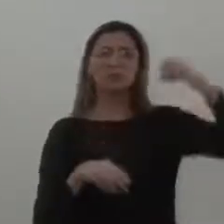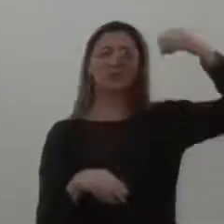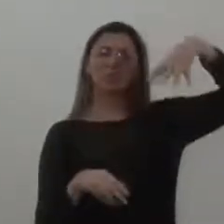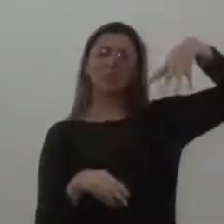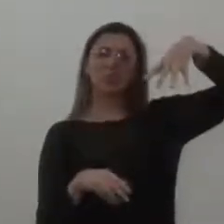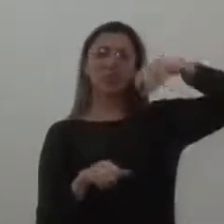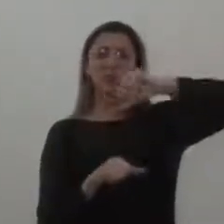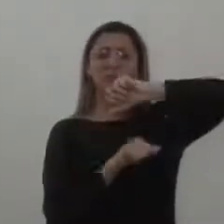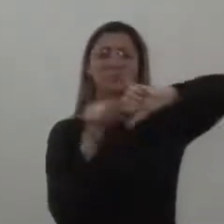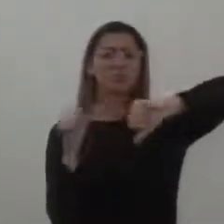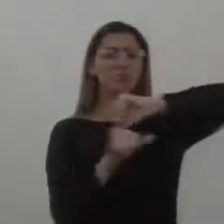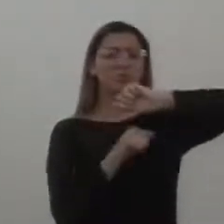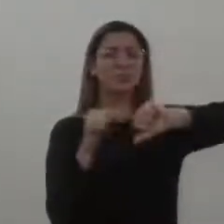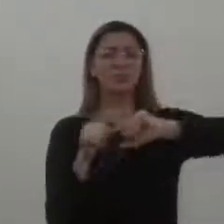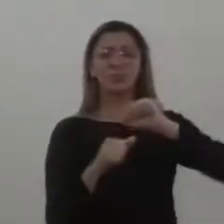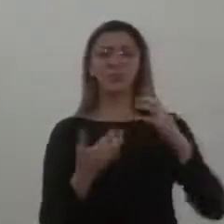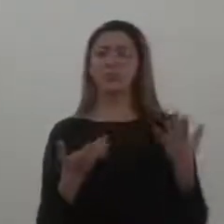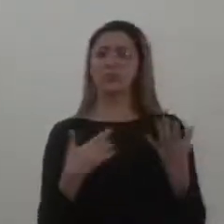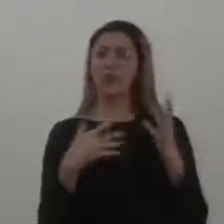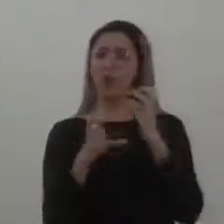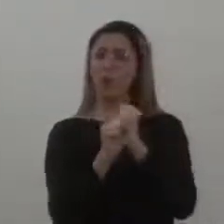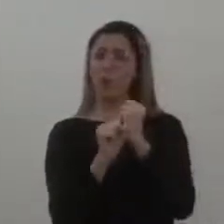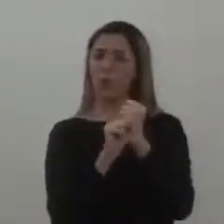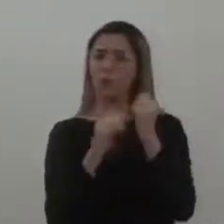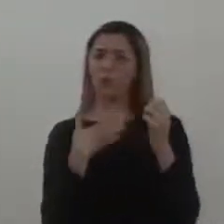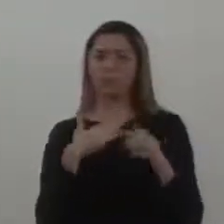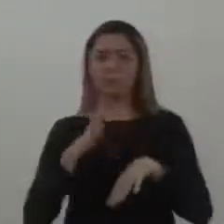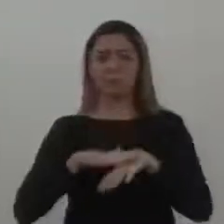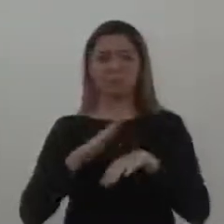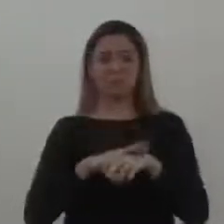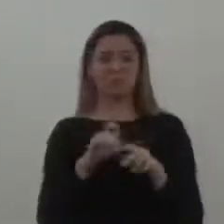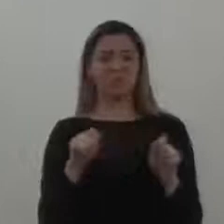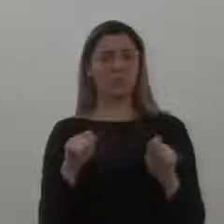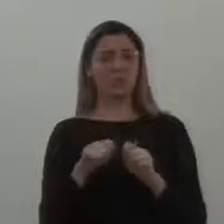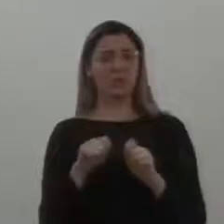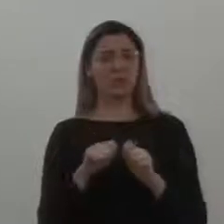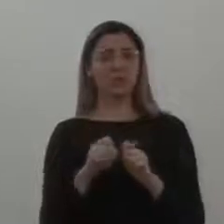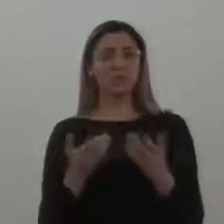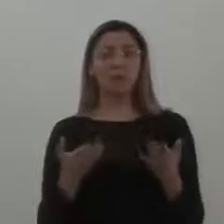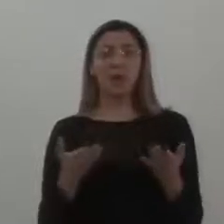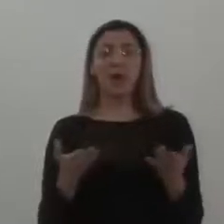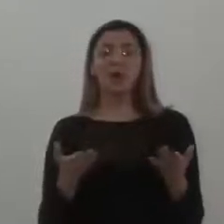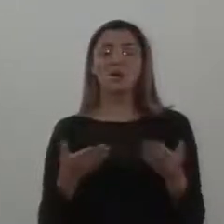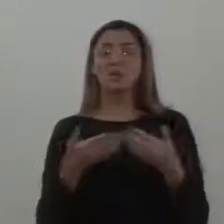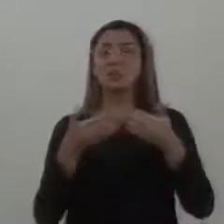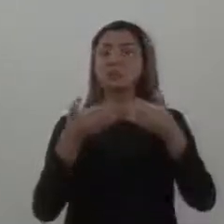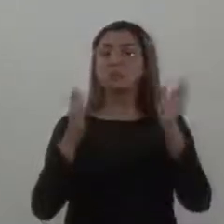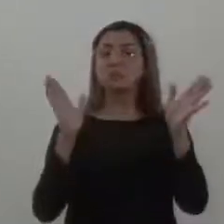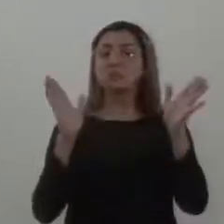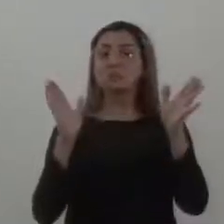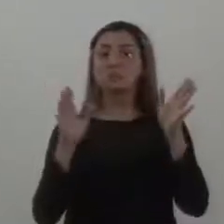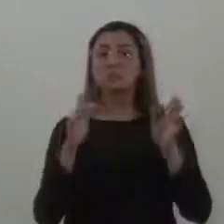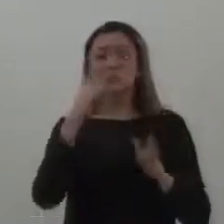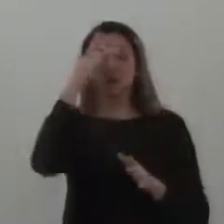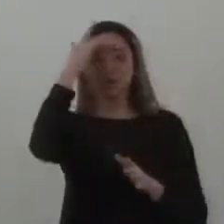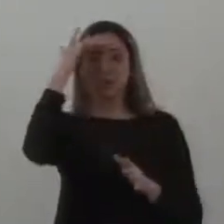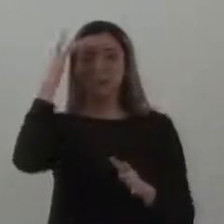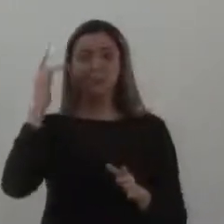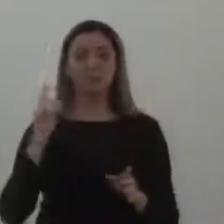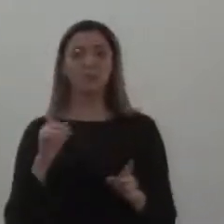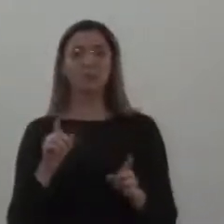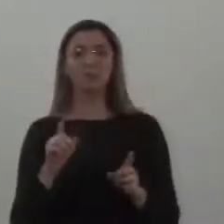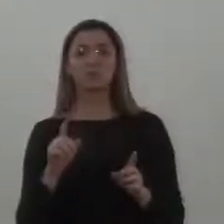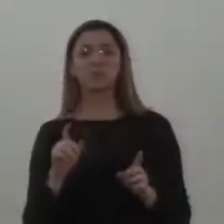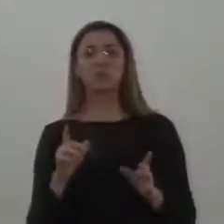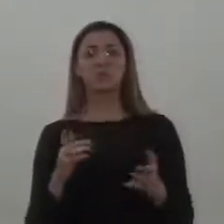mesmo serviço que fez o Marambaia. Essa é minha conta que eu fiz aqui. Mas, assim, fica aqui aberto. Então, quem for o vencedor da licitação aí, que venha,